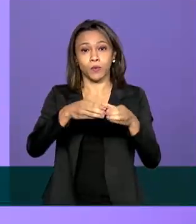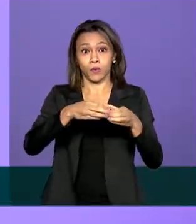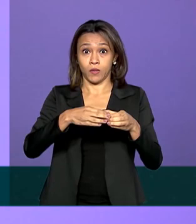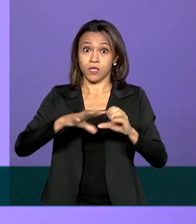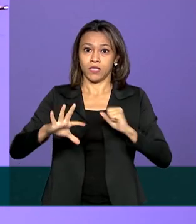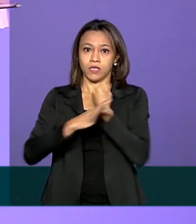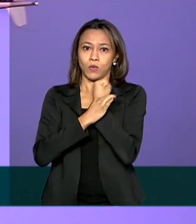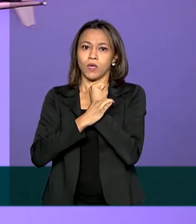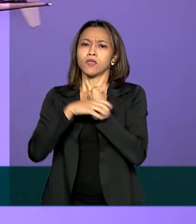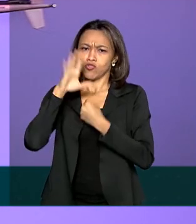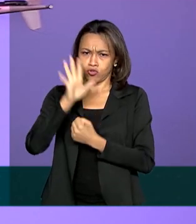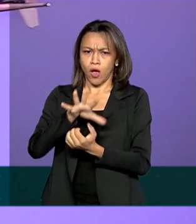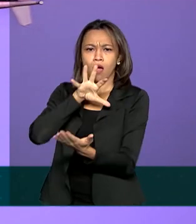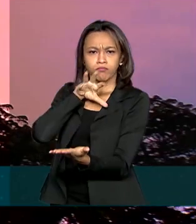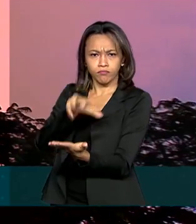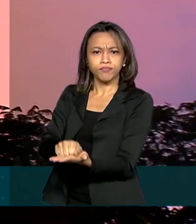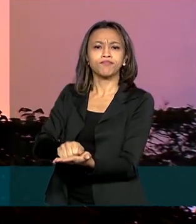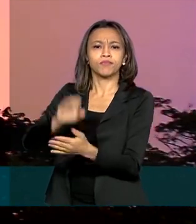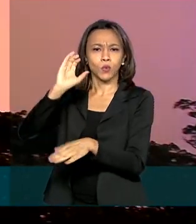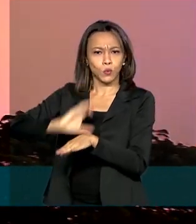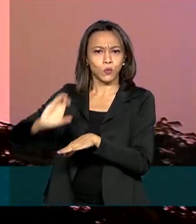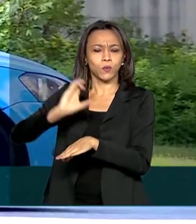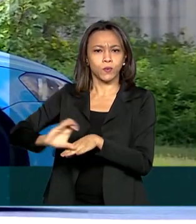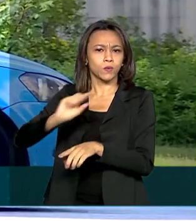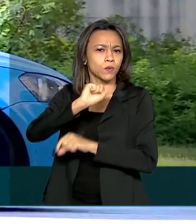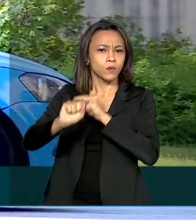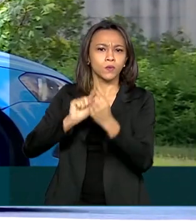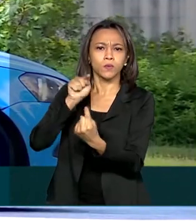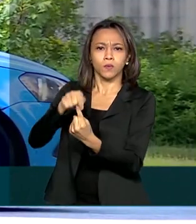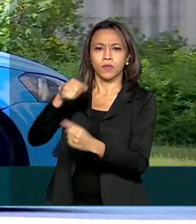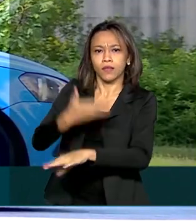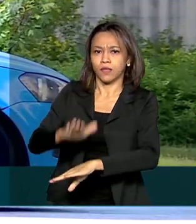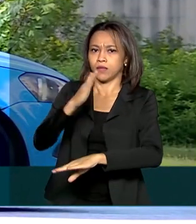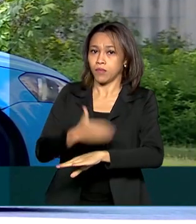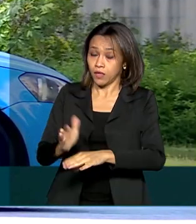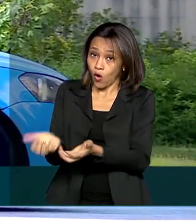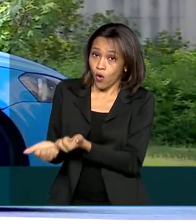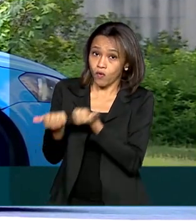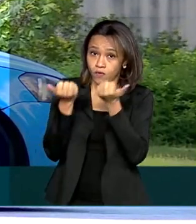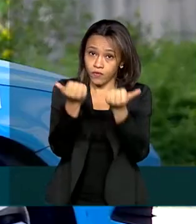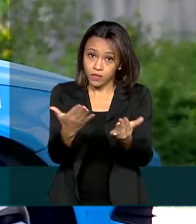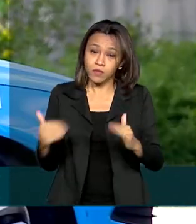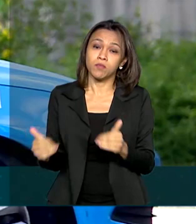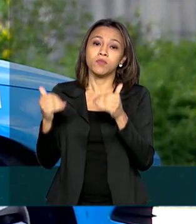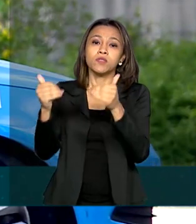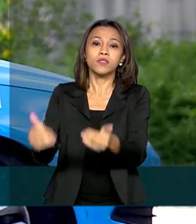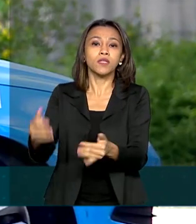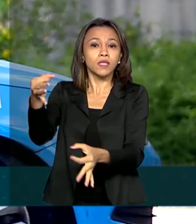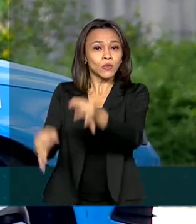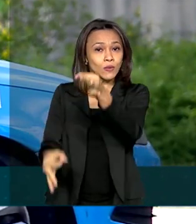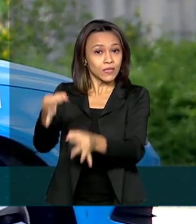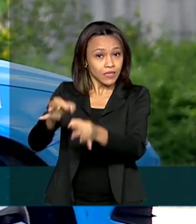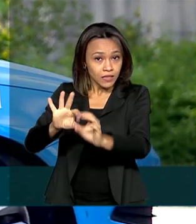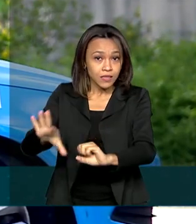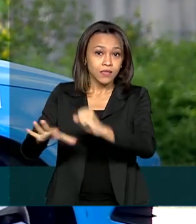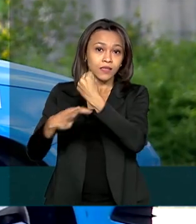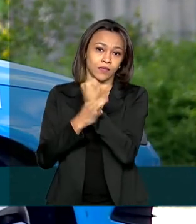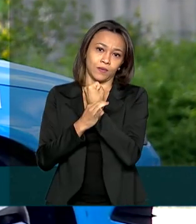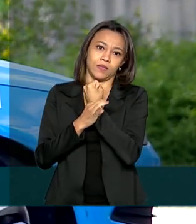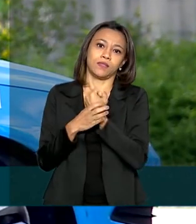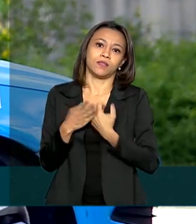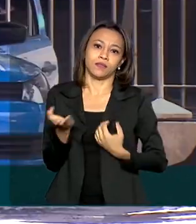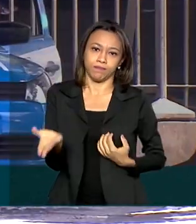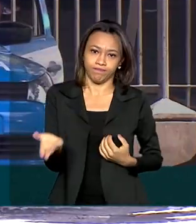matricularam neste ano para fazer os cursos de capacitação oferecidos pelo Ministério da Justiça e Segurança